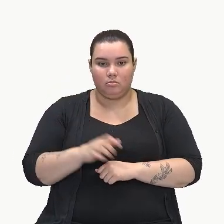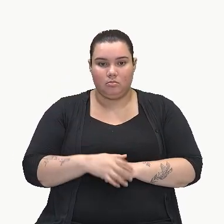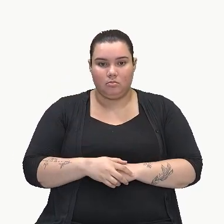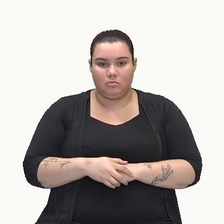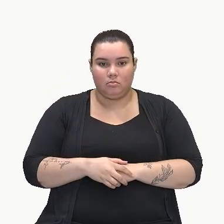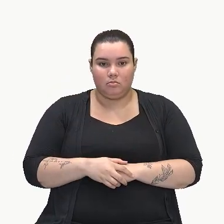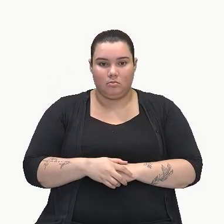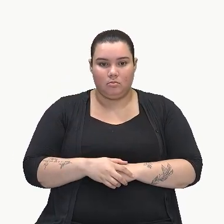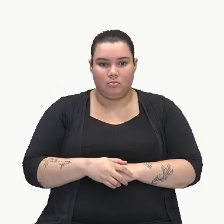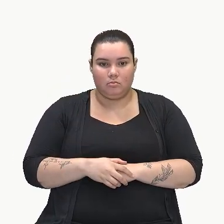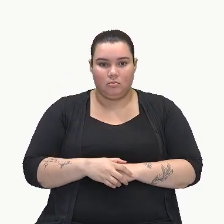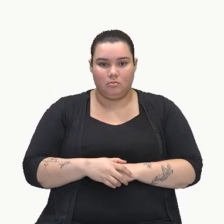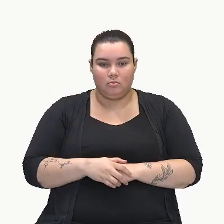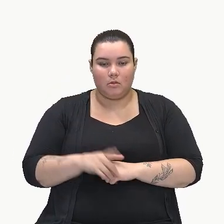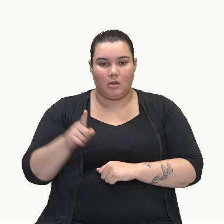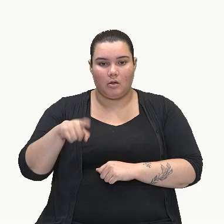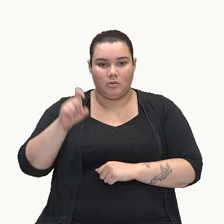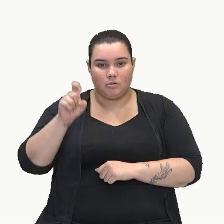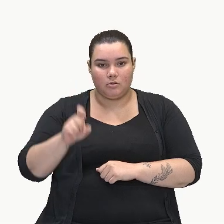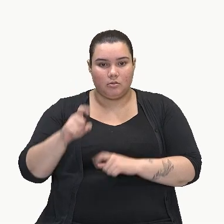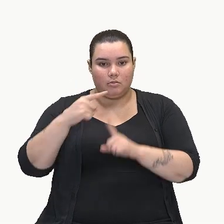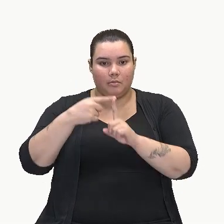ele é x por x.